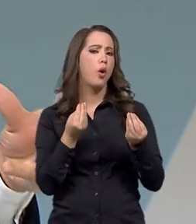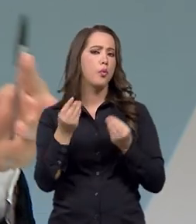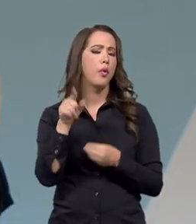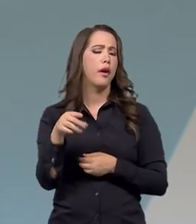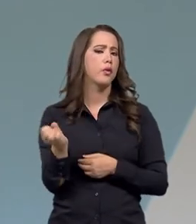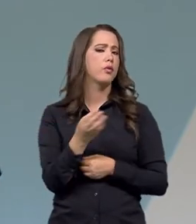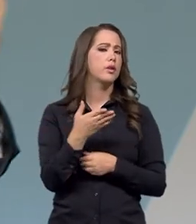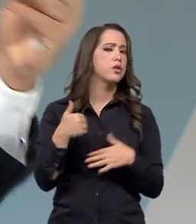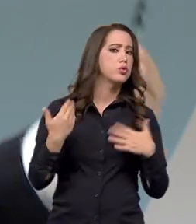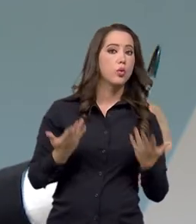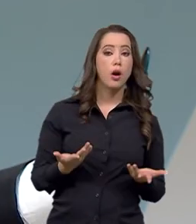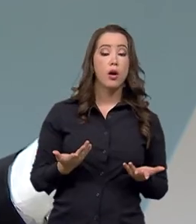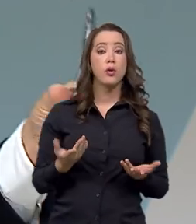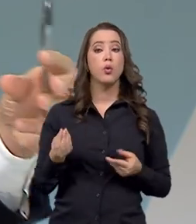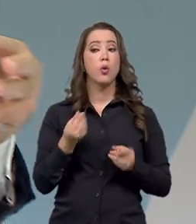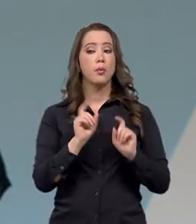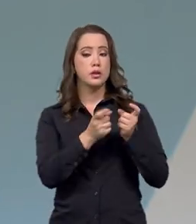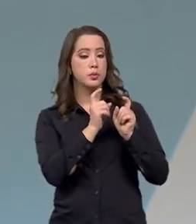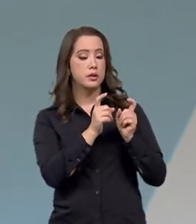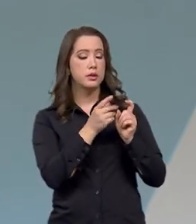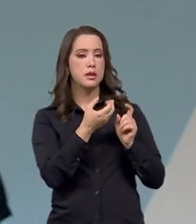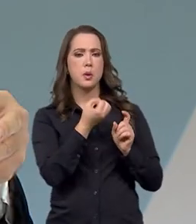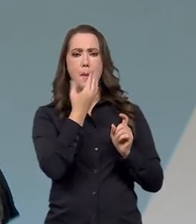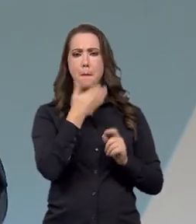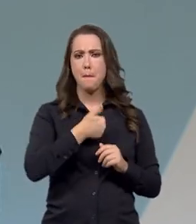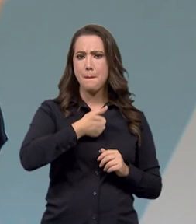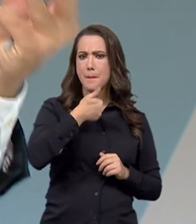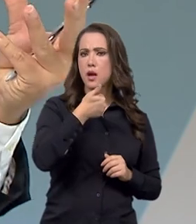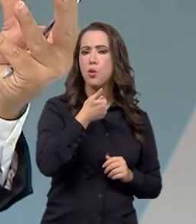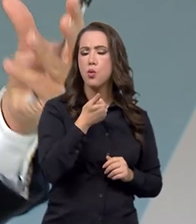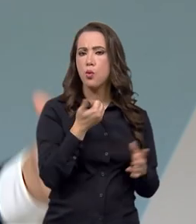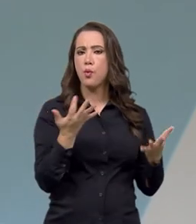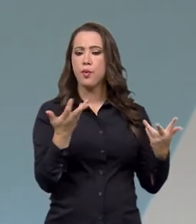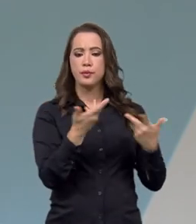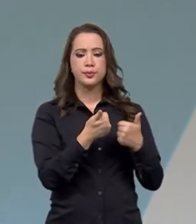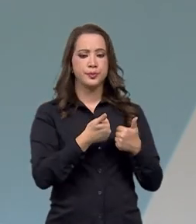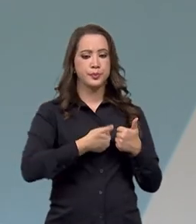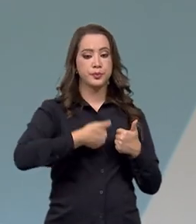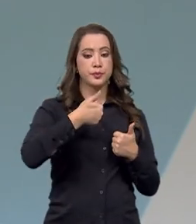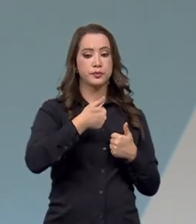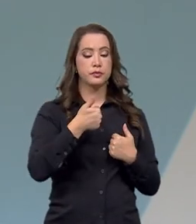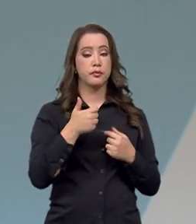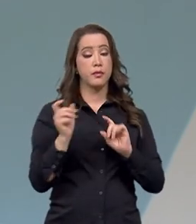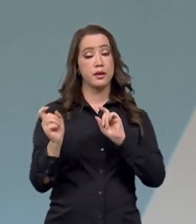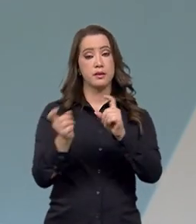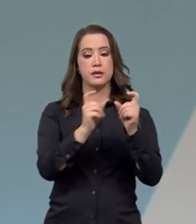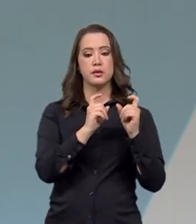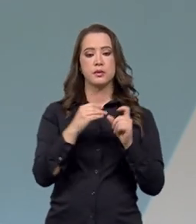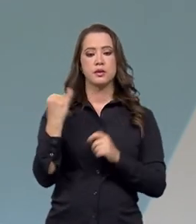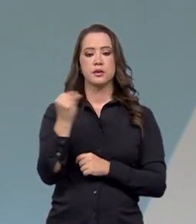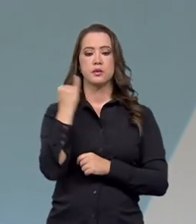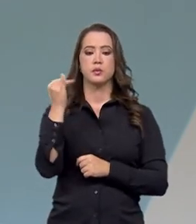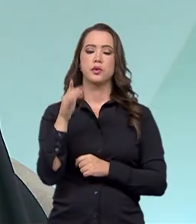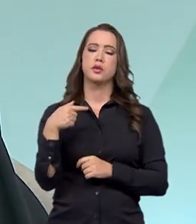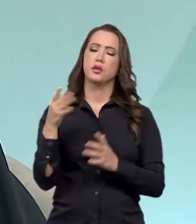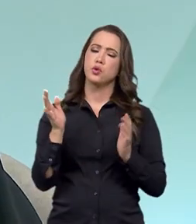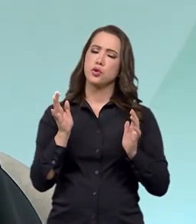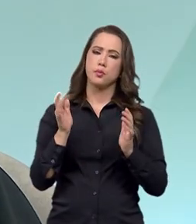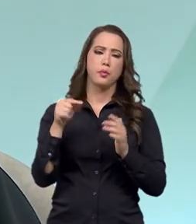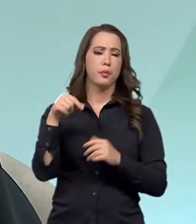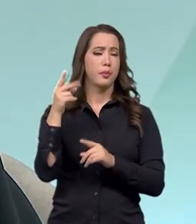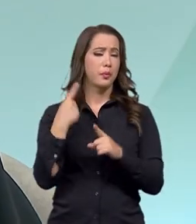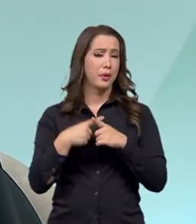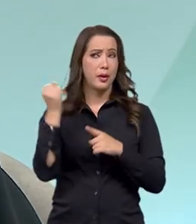E como que ele auxilia na gestão e na eficiência desse patrimônio tão grande que tem o Brasil? Sim.